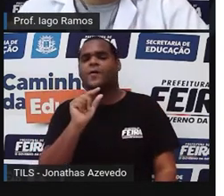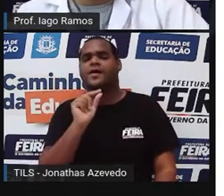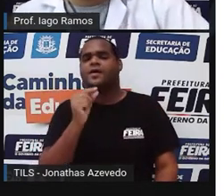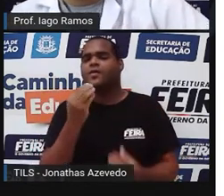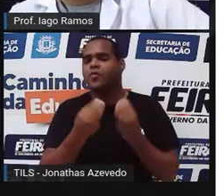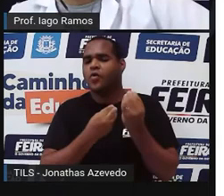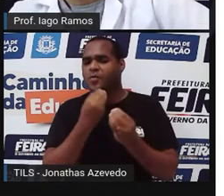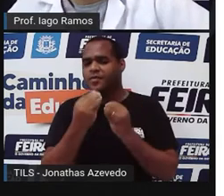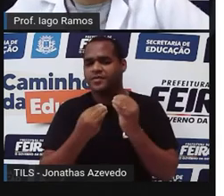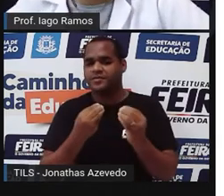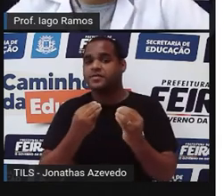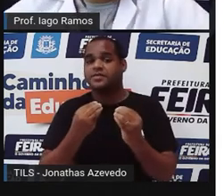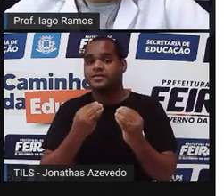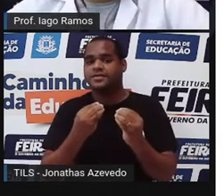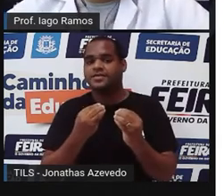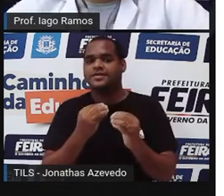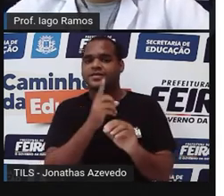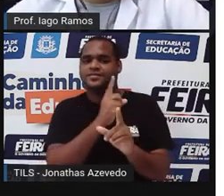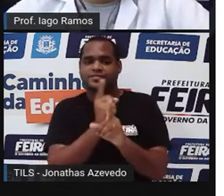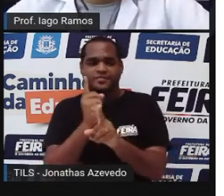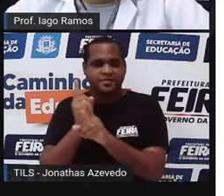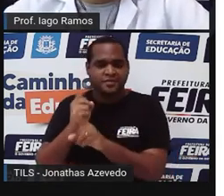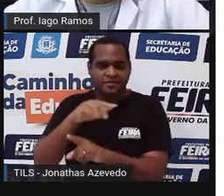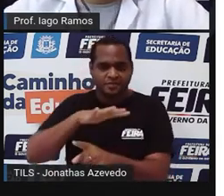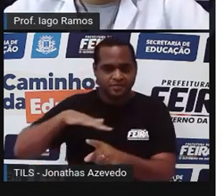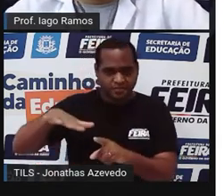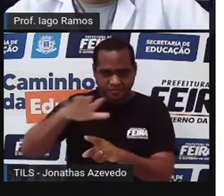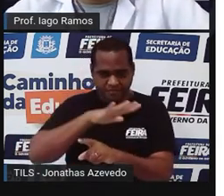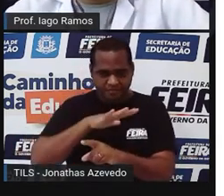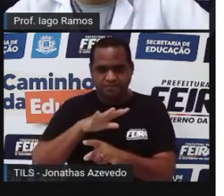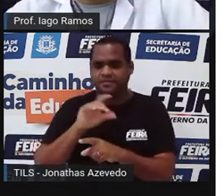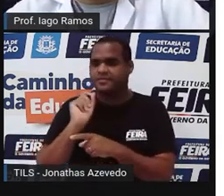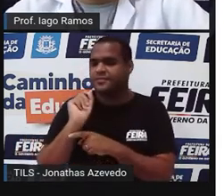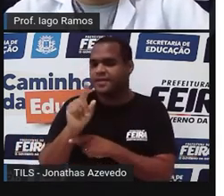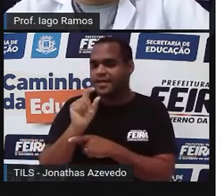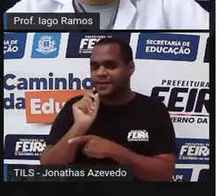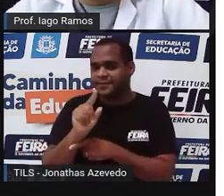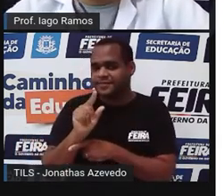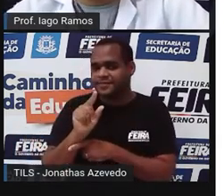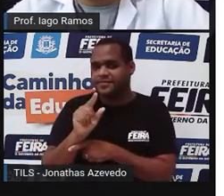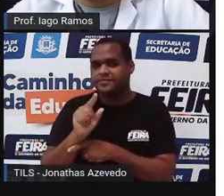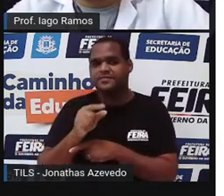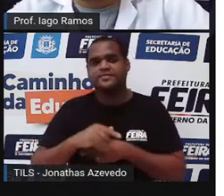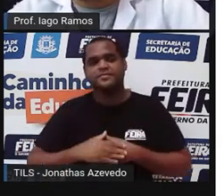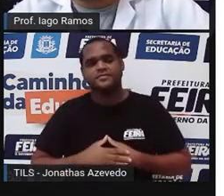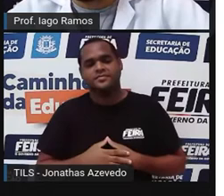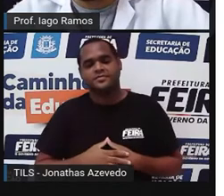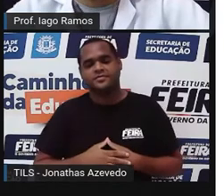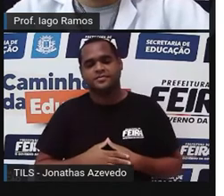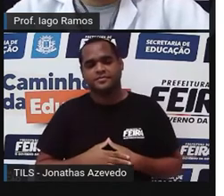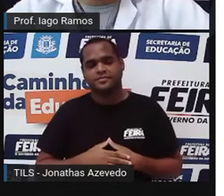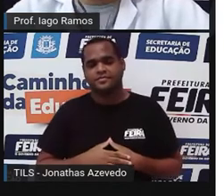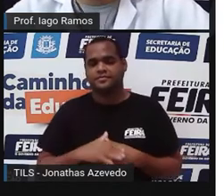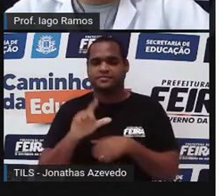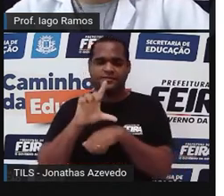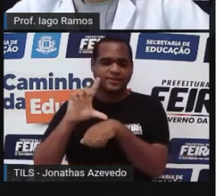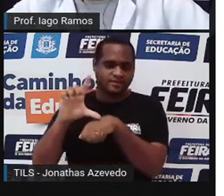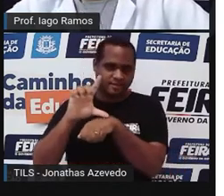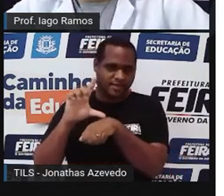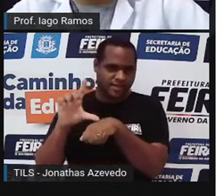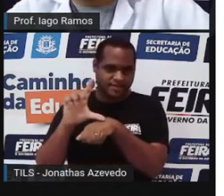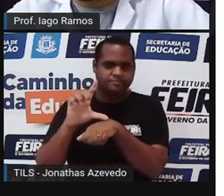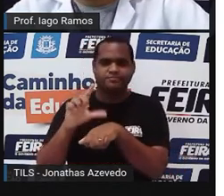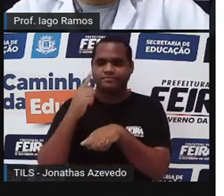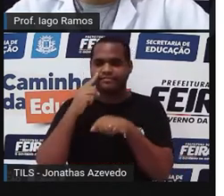você acha que a gente consegue encontrar a área dessa parte azul? Essa parte azul é um